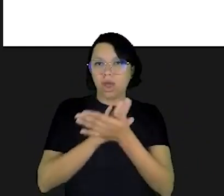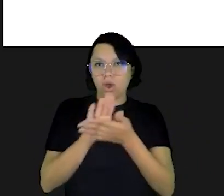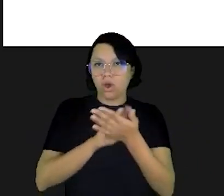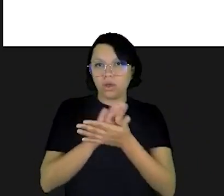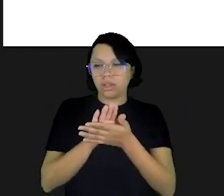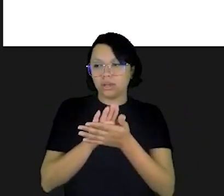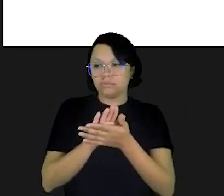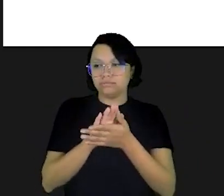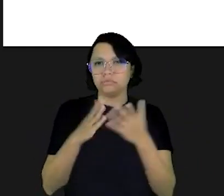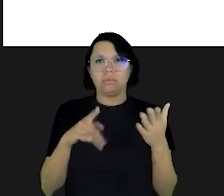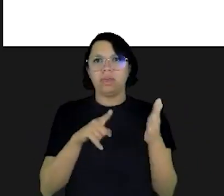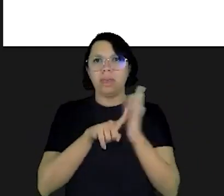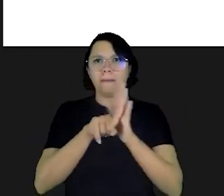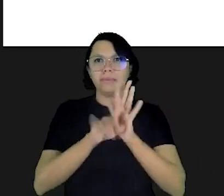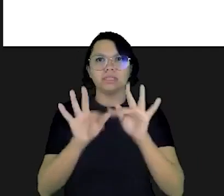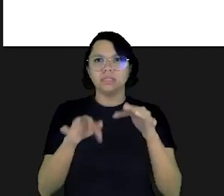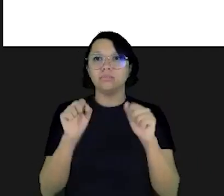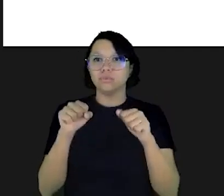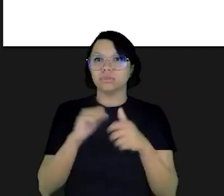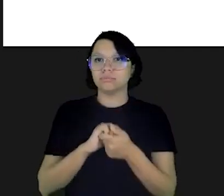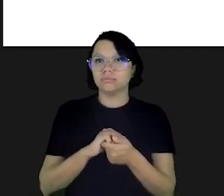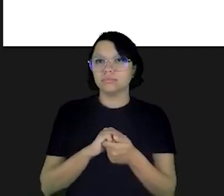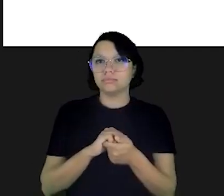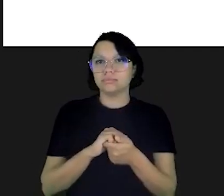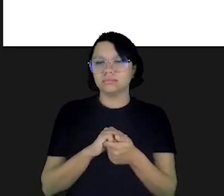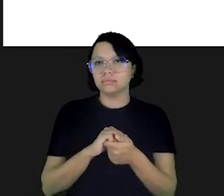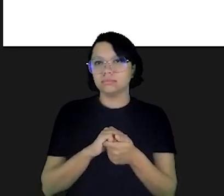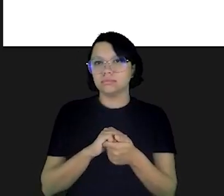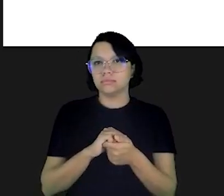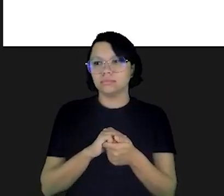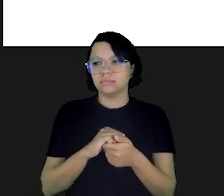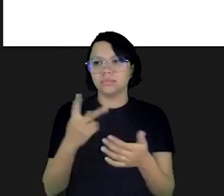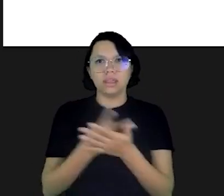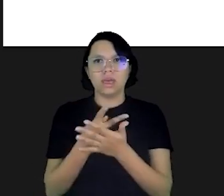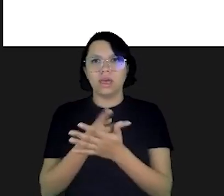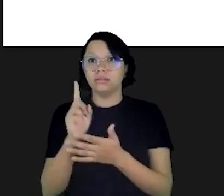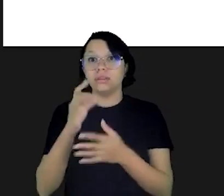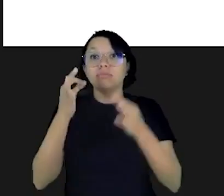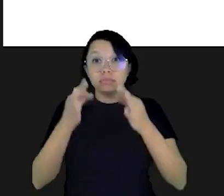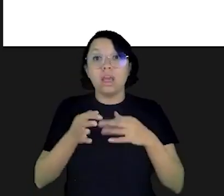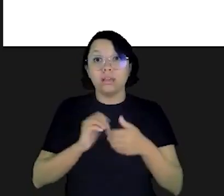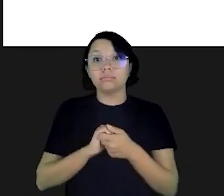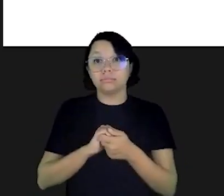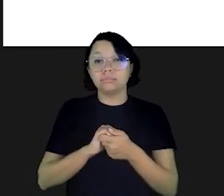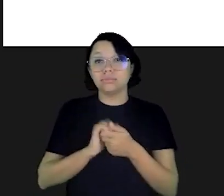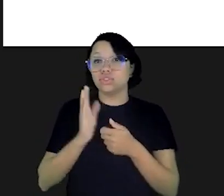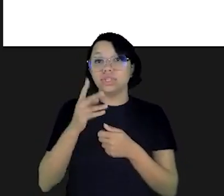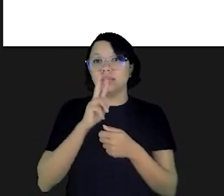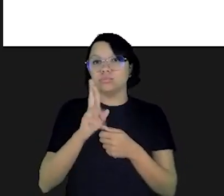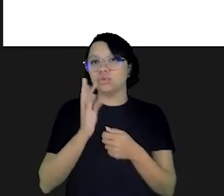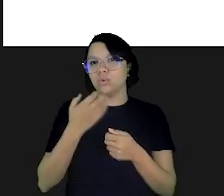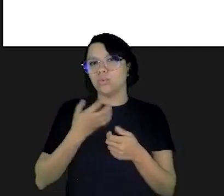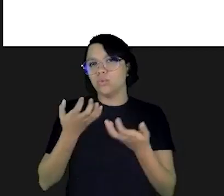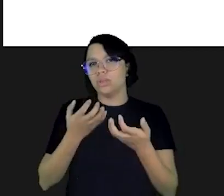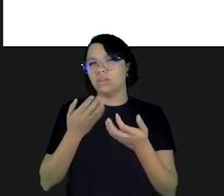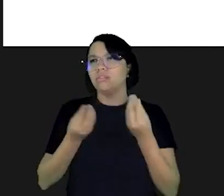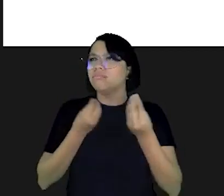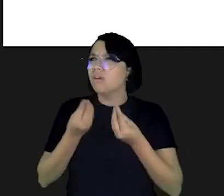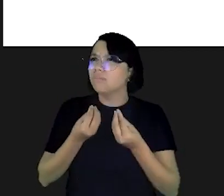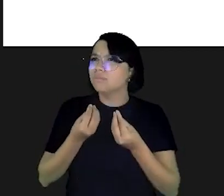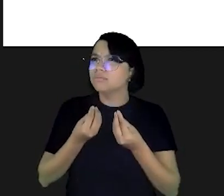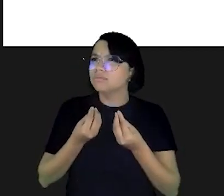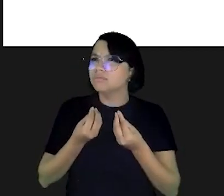dois segundos eles já sabem não vão te perguntar nada eles vão dizer ué pesquisa terminou terminou deu errado não deu